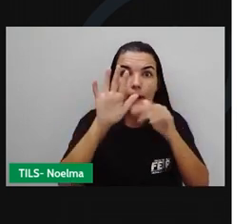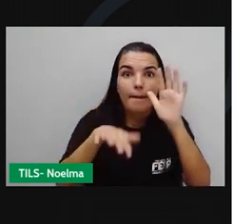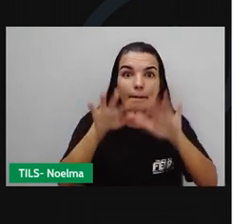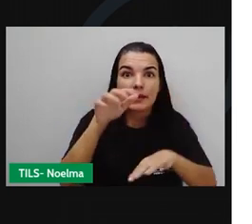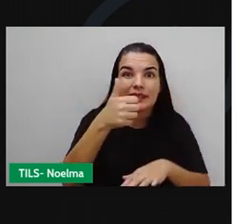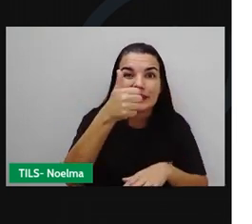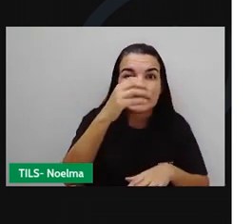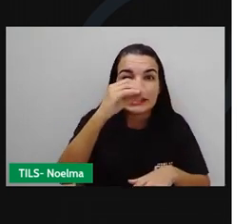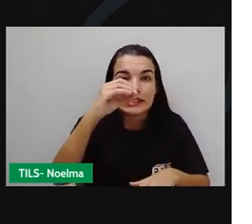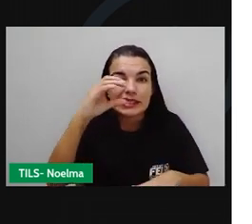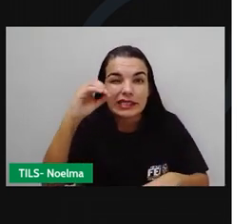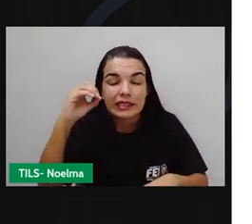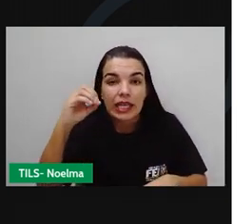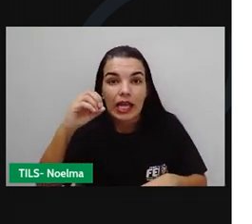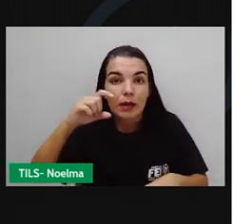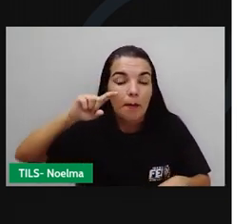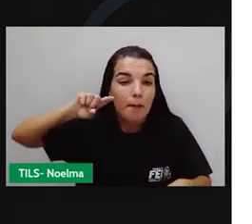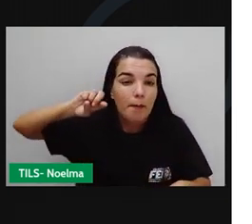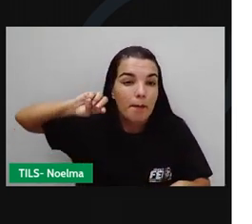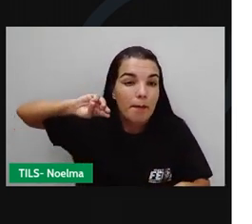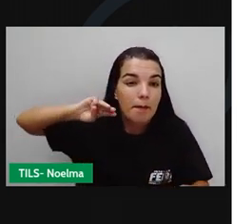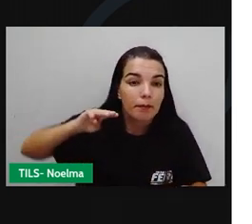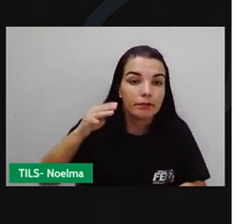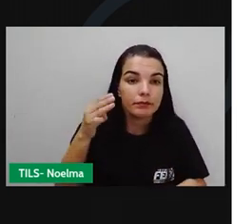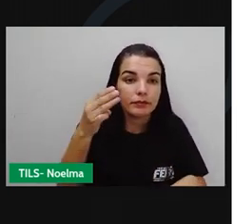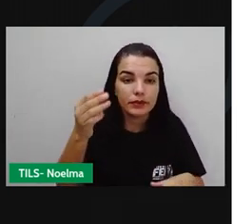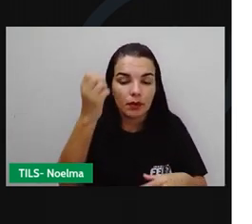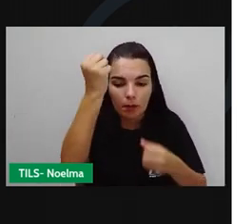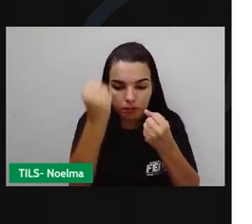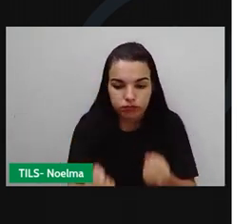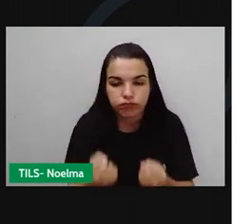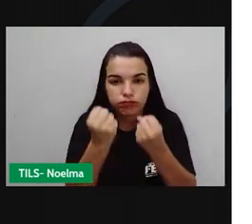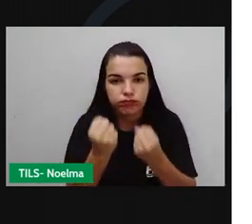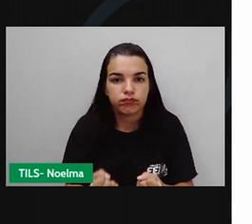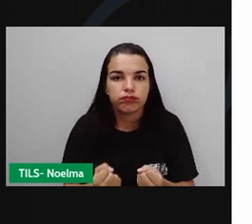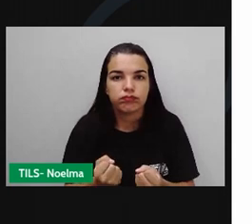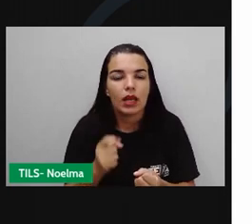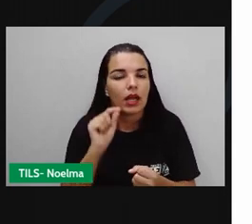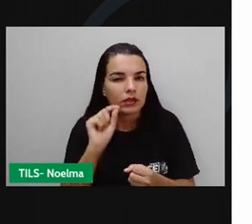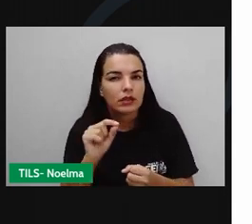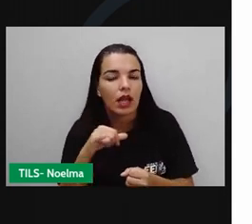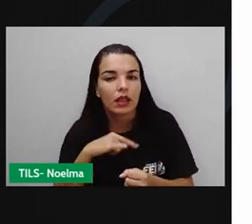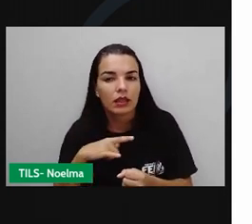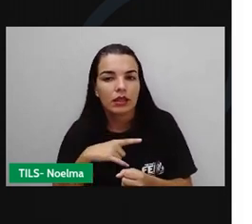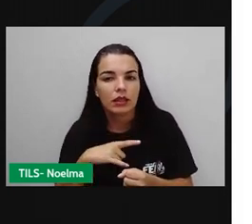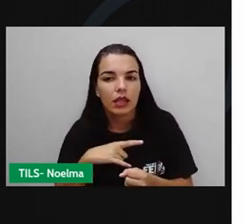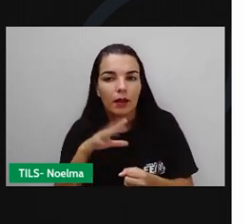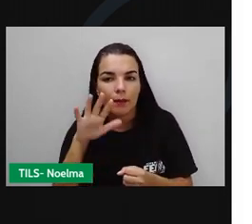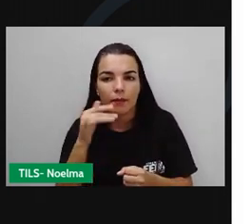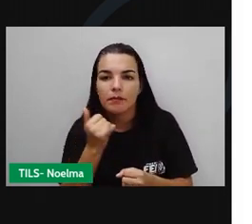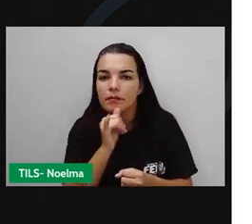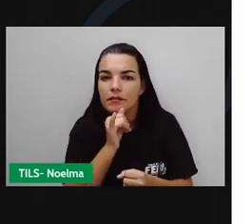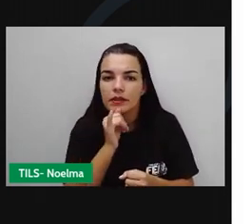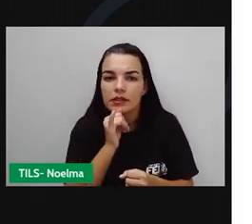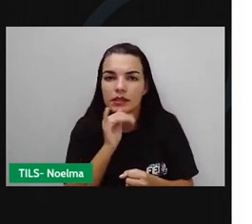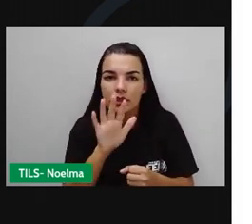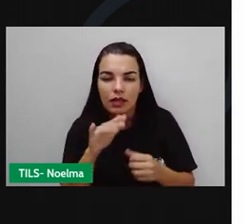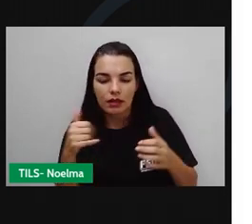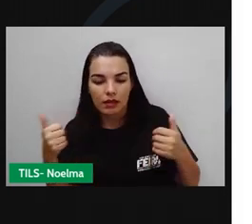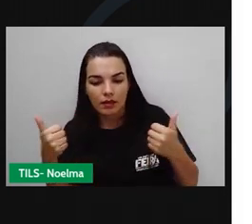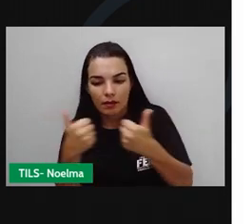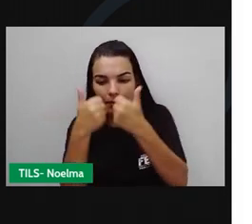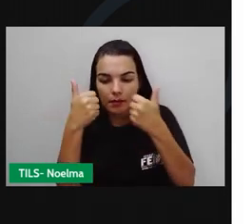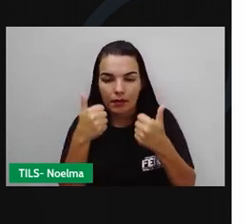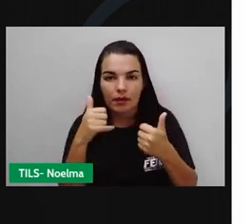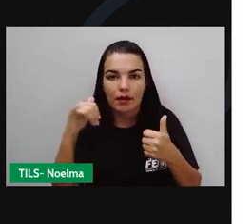100 toneladas, né? E você pensar que um avião, ele foi projetado para aguentar o impacto, né, pelo menos ele homologado para aguentar o impacto com uma ave